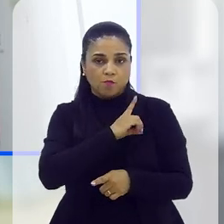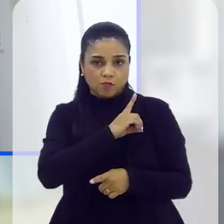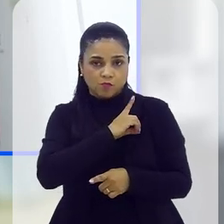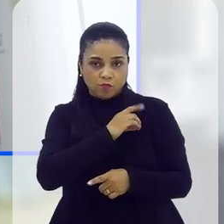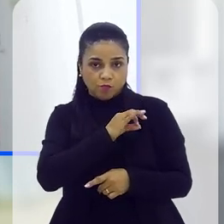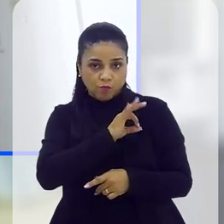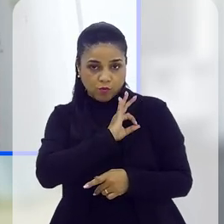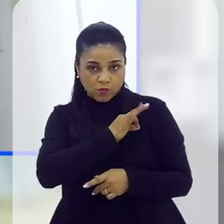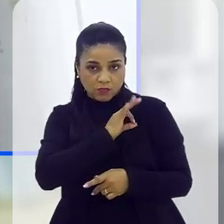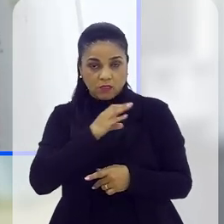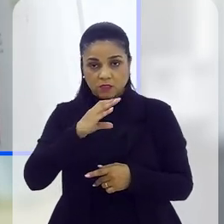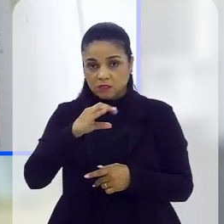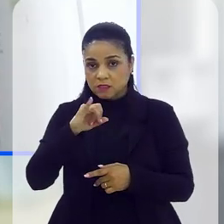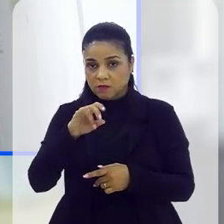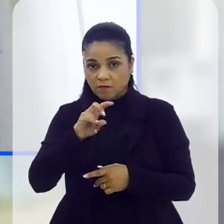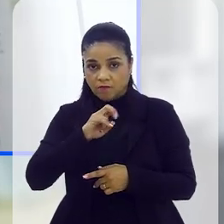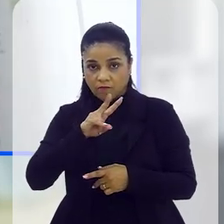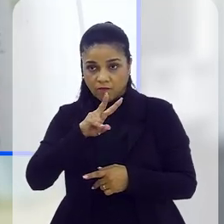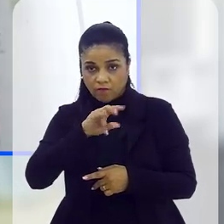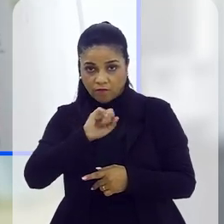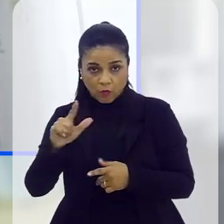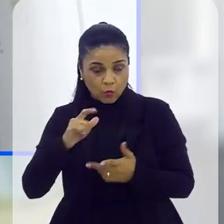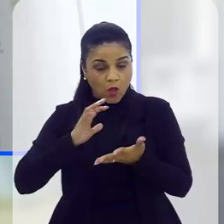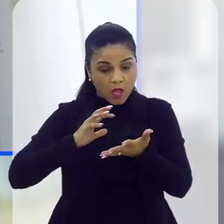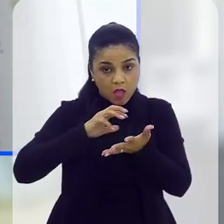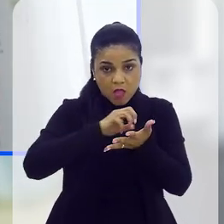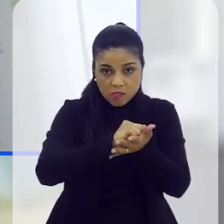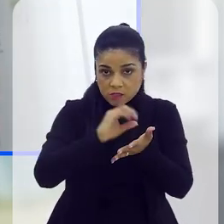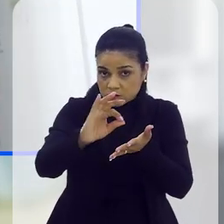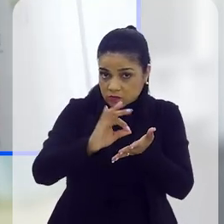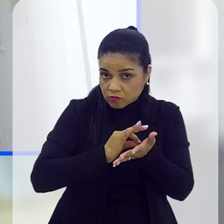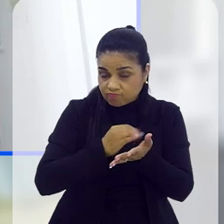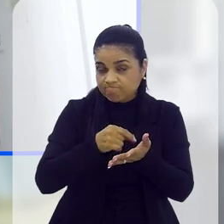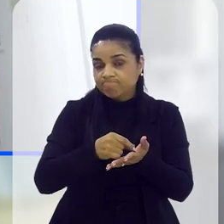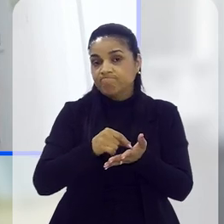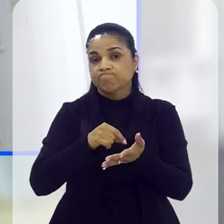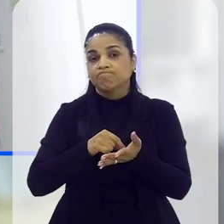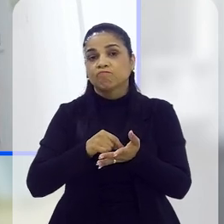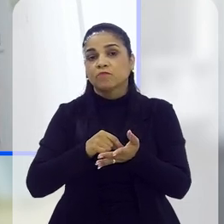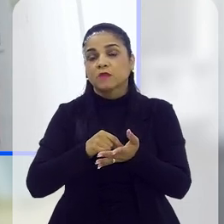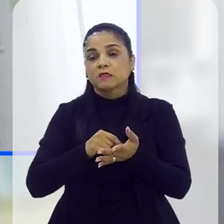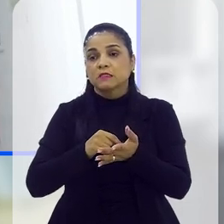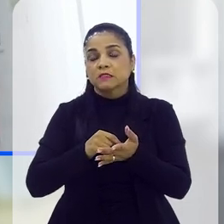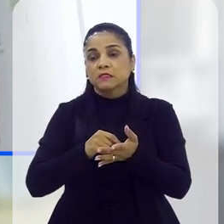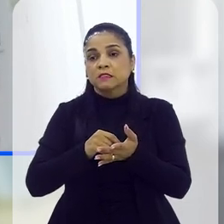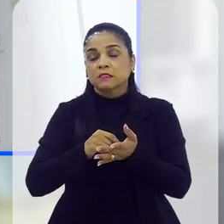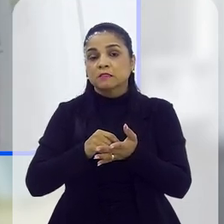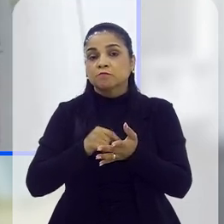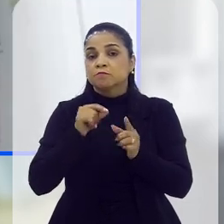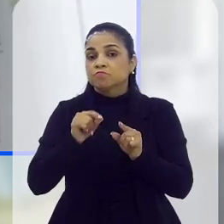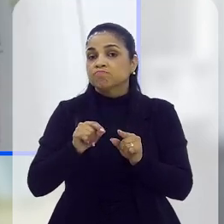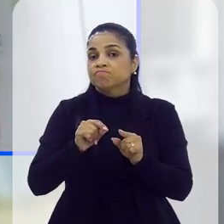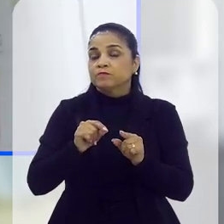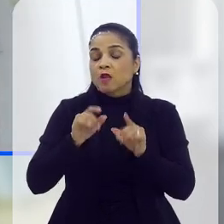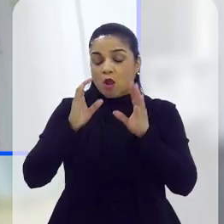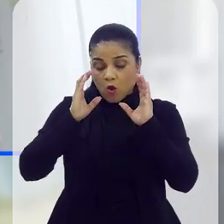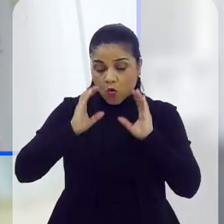civil para fazer o registro. Se a conduta for